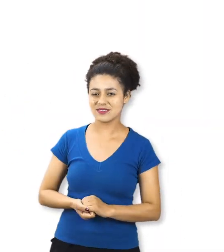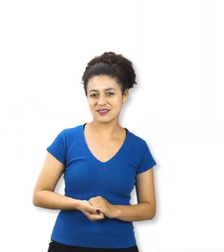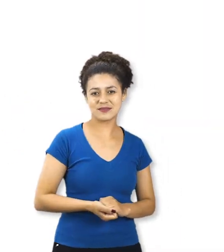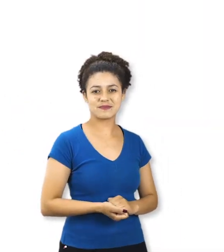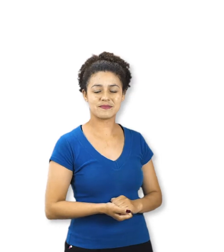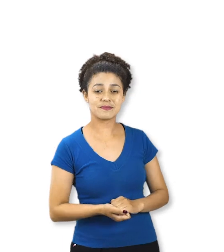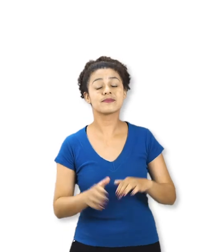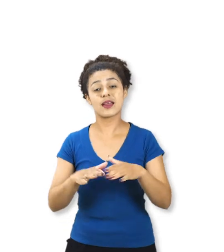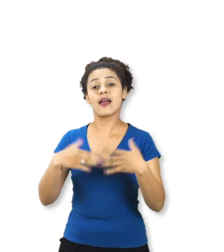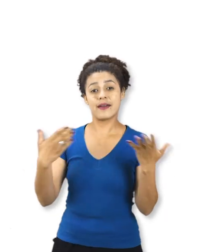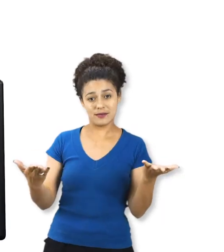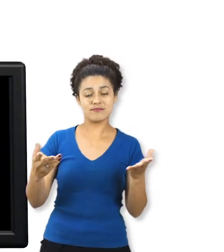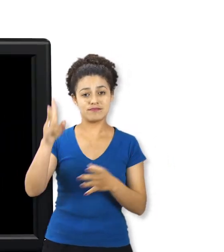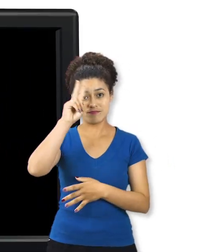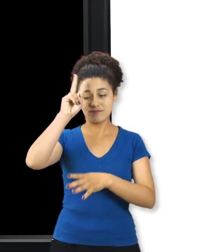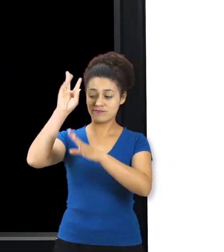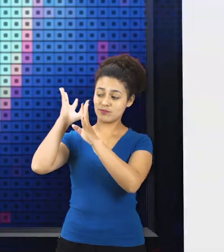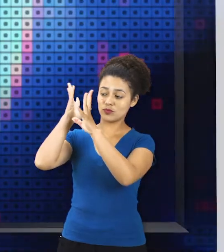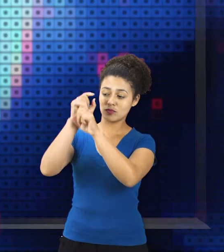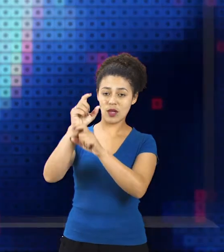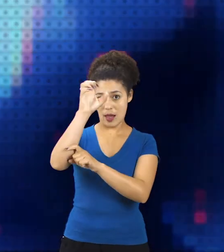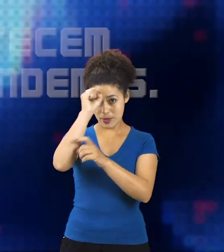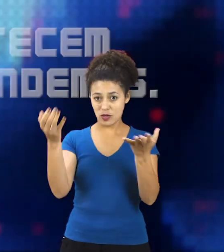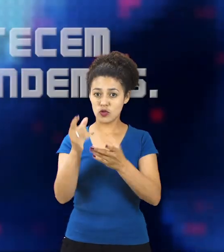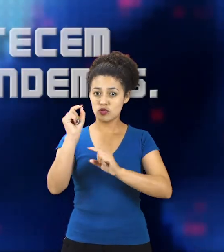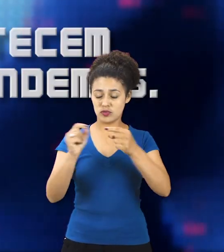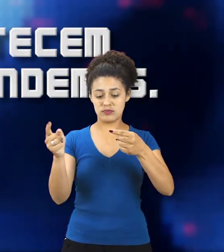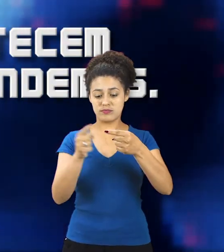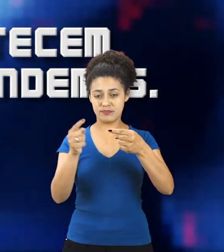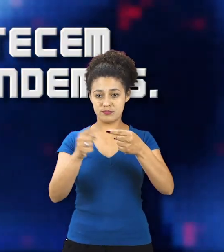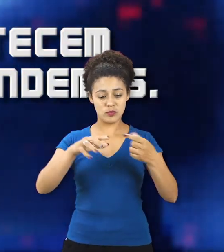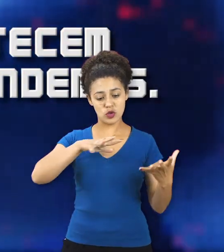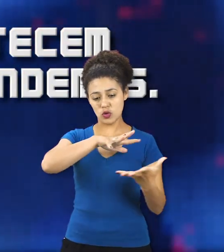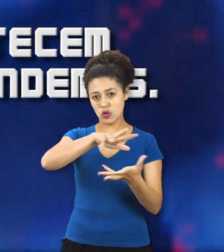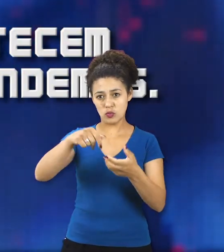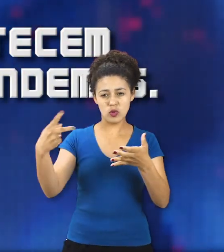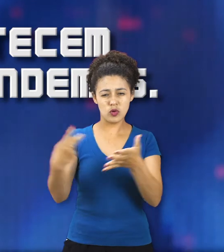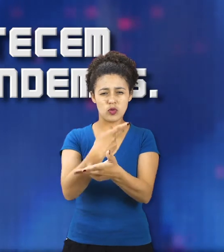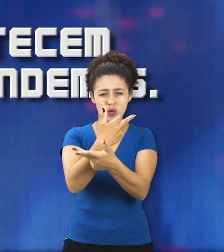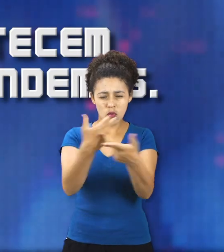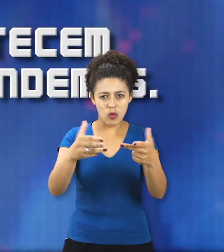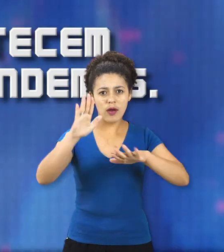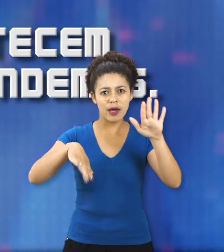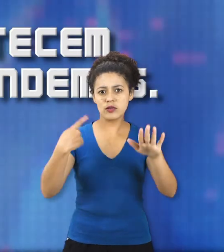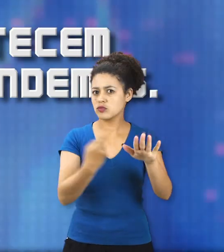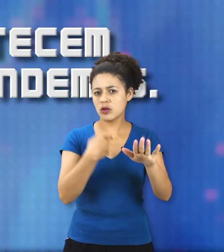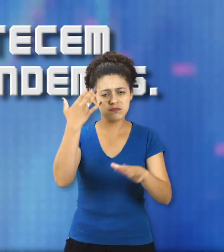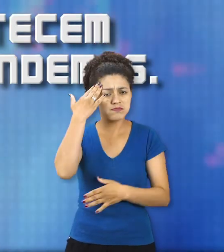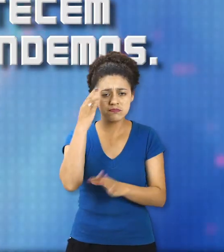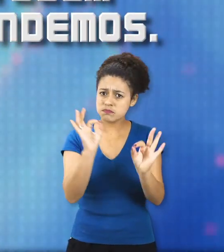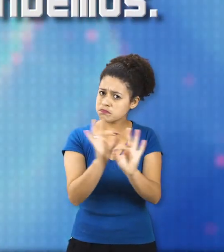Então vamos relembrar o que aprendemos hoje! Nesse mundo, acontecem coisas que não